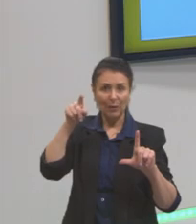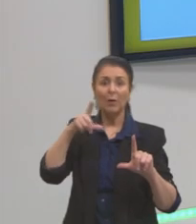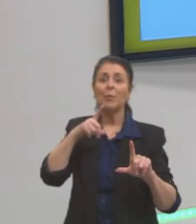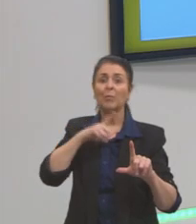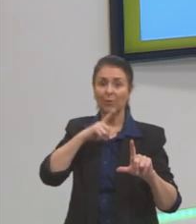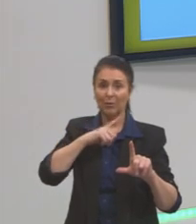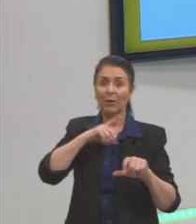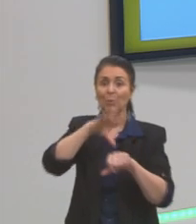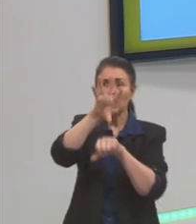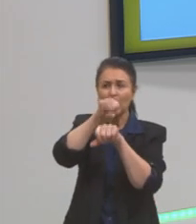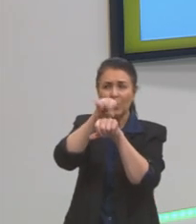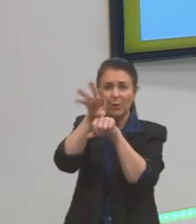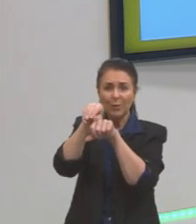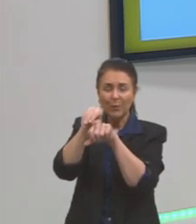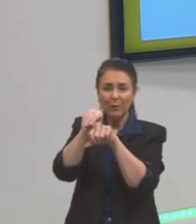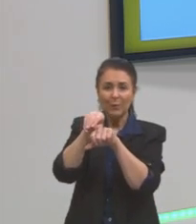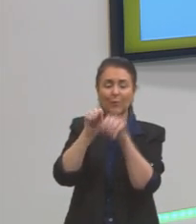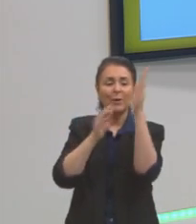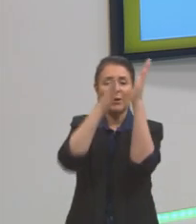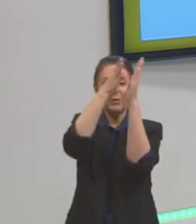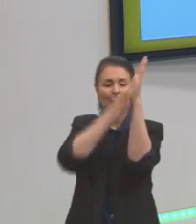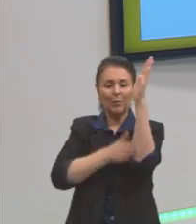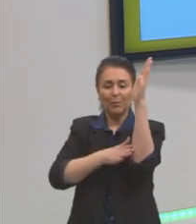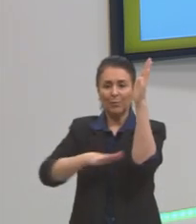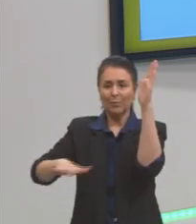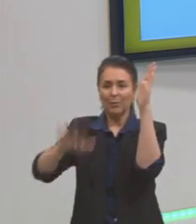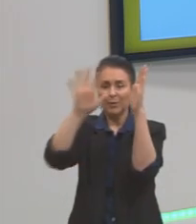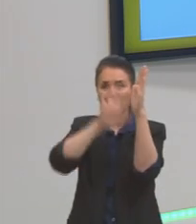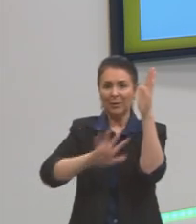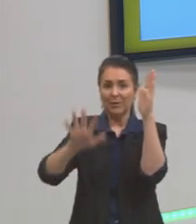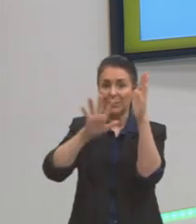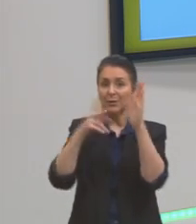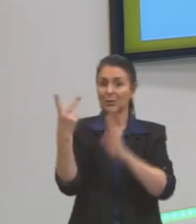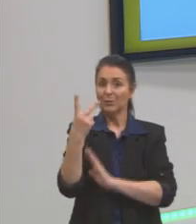de plano cartesiano e pares ordenados.